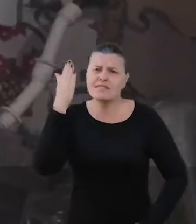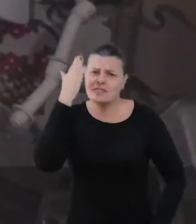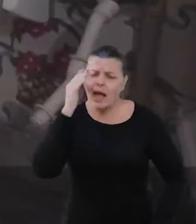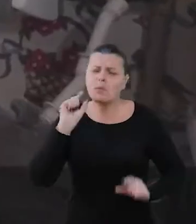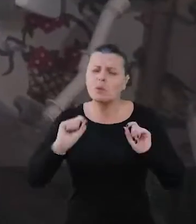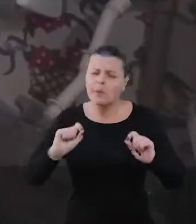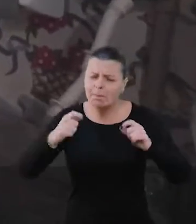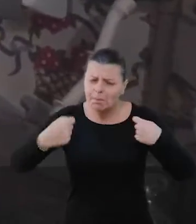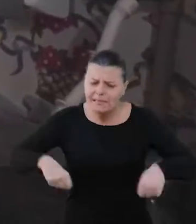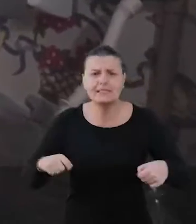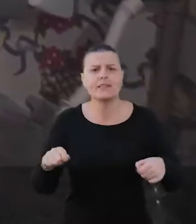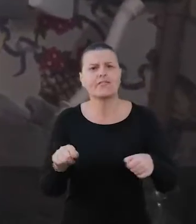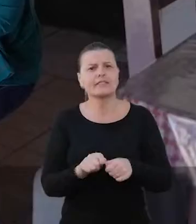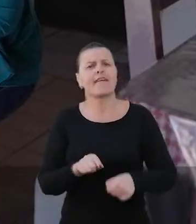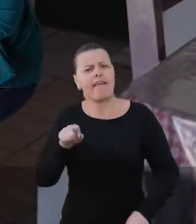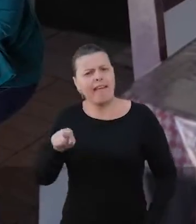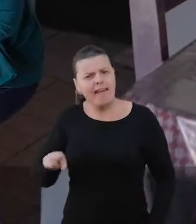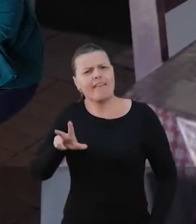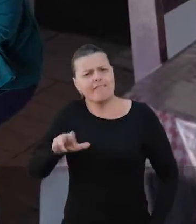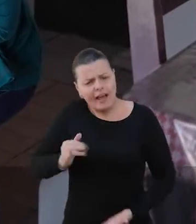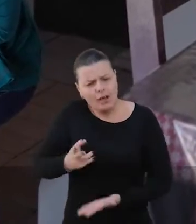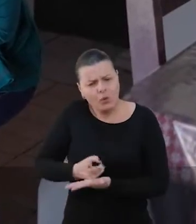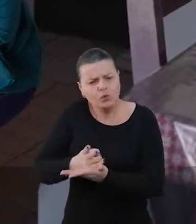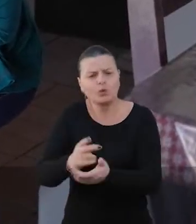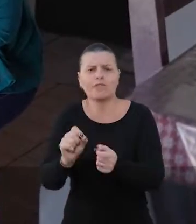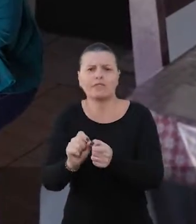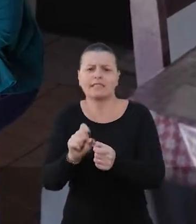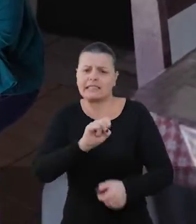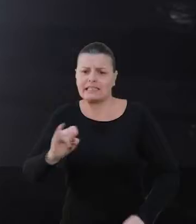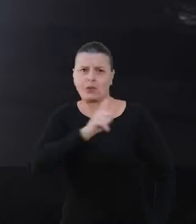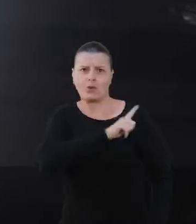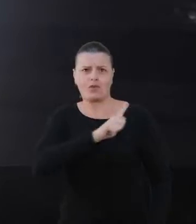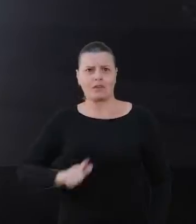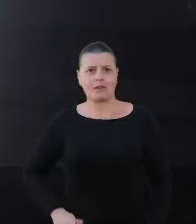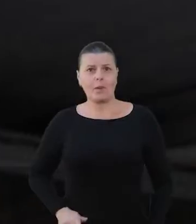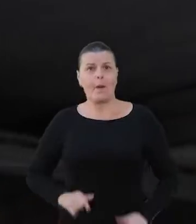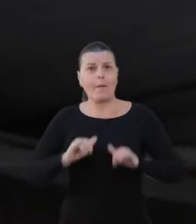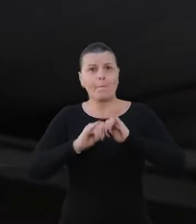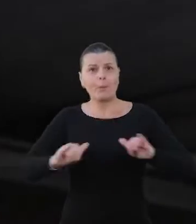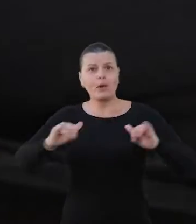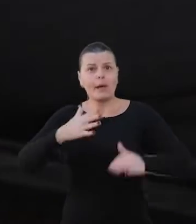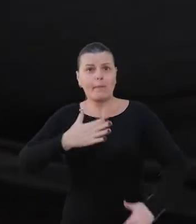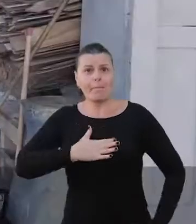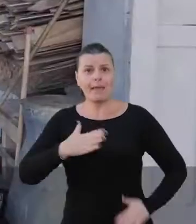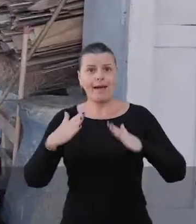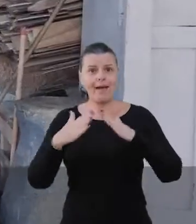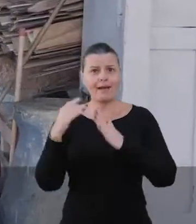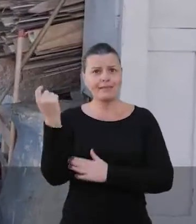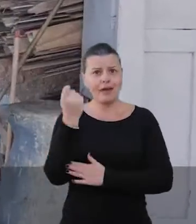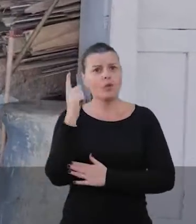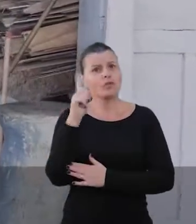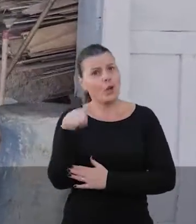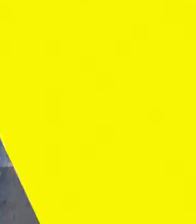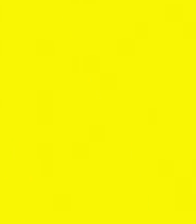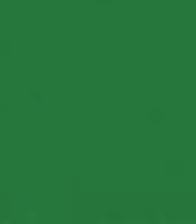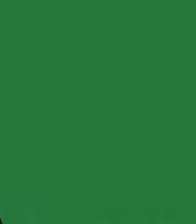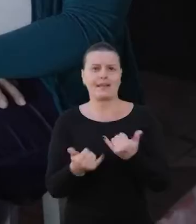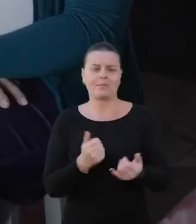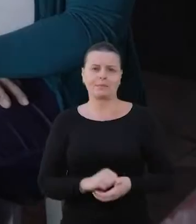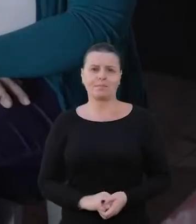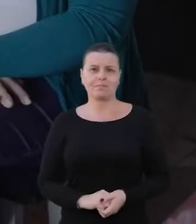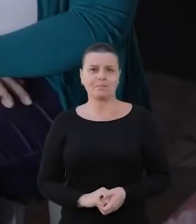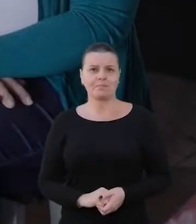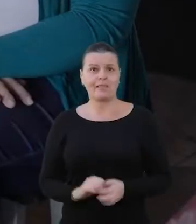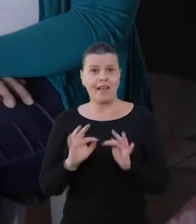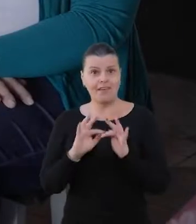precisa ser feito. E é o que vai continuar fazendo como governador. O programa Minha Casa Gaúcha é um exemplo. A